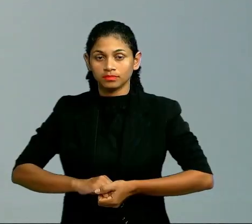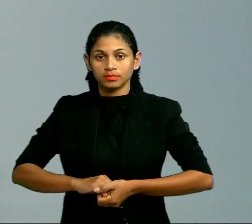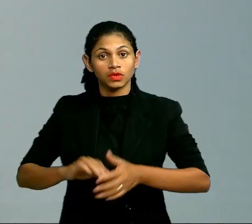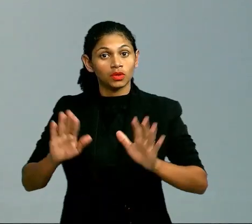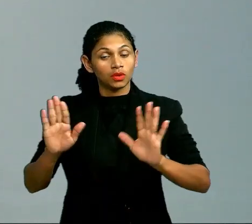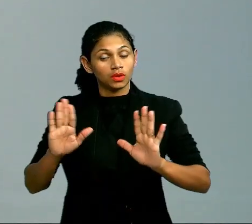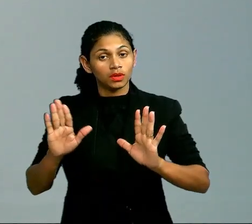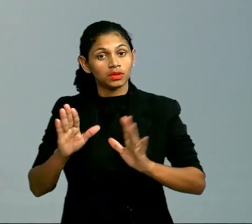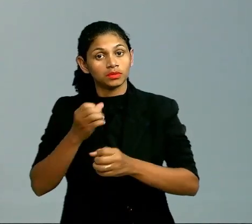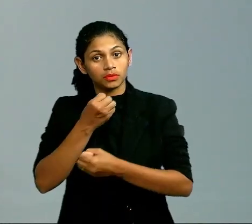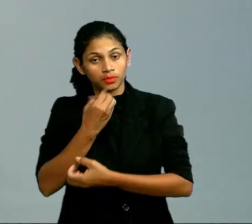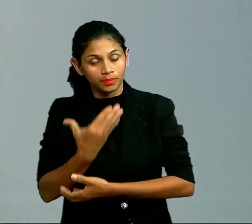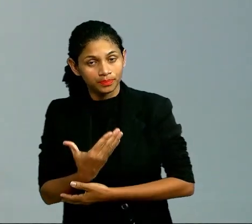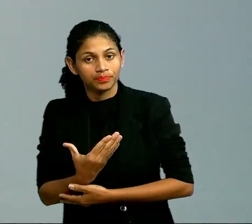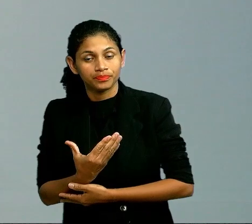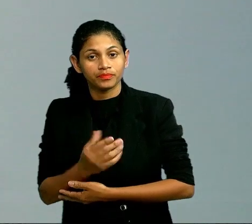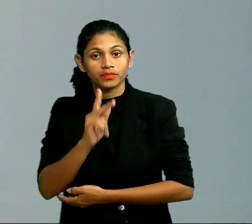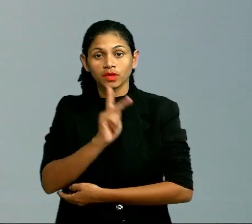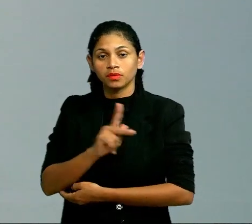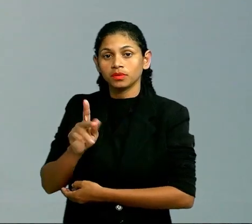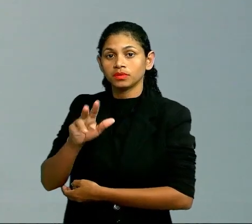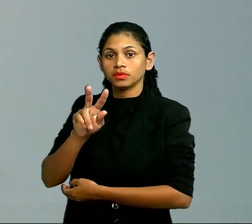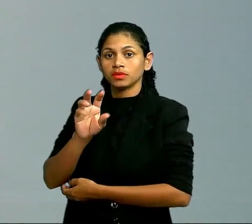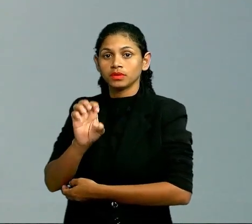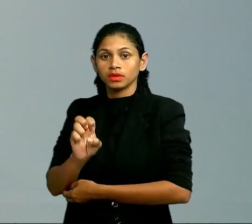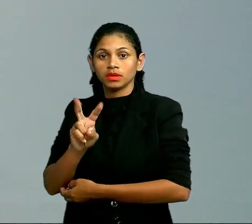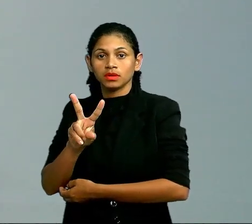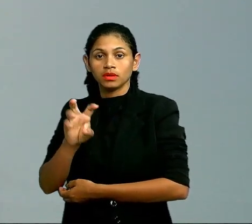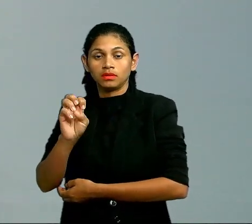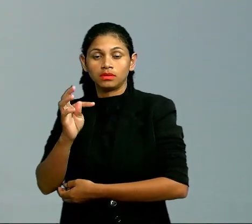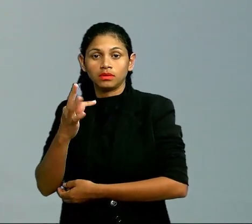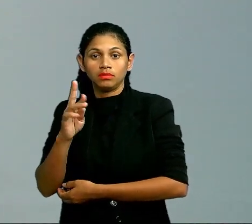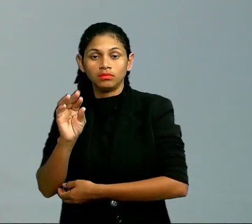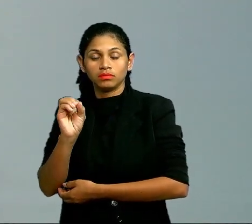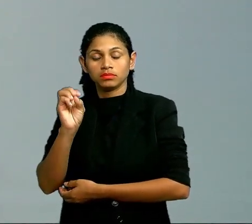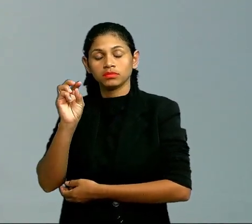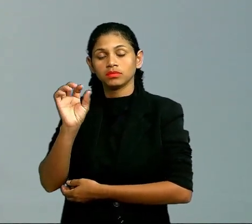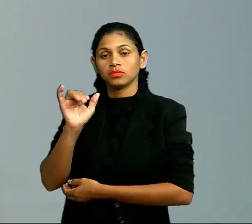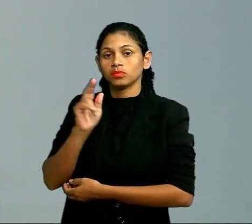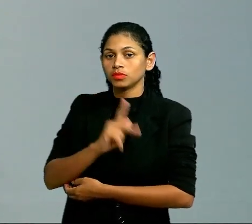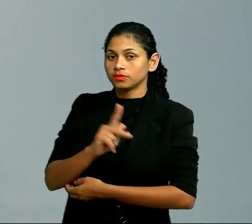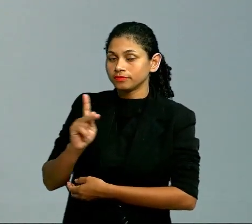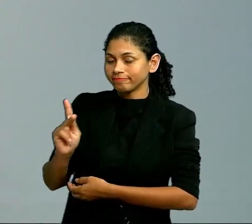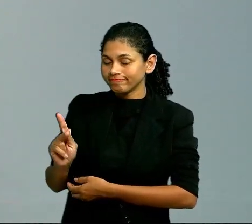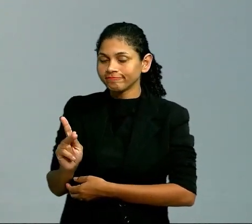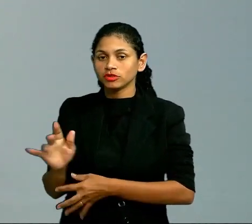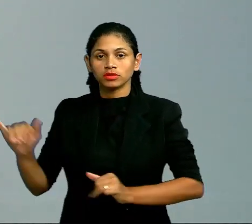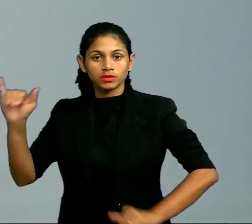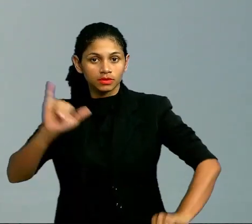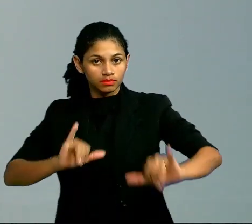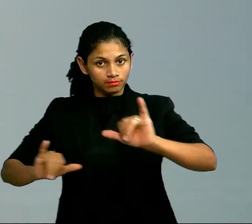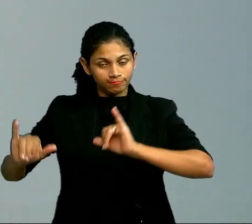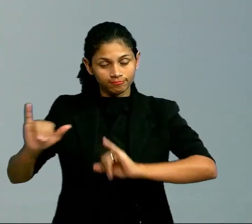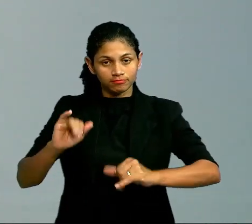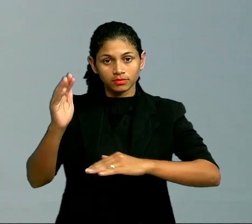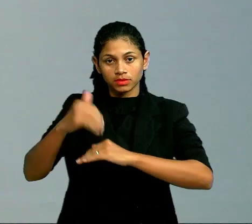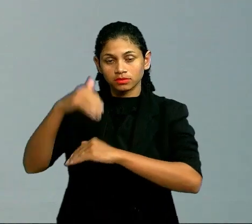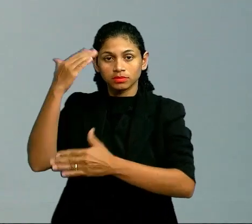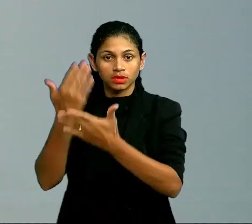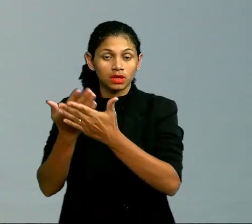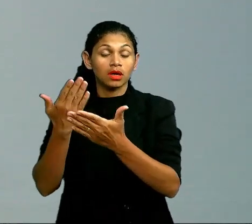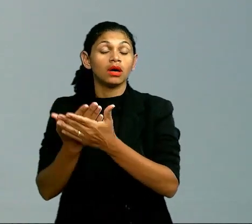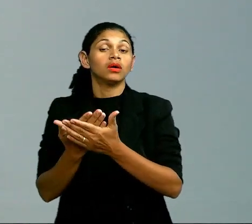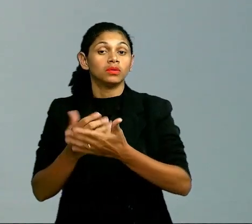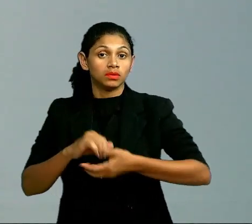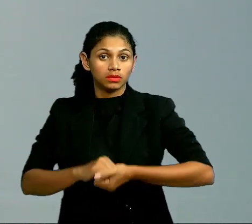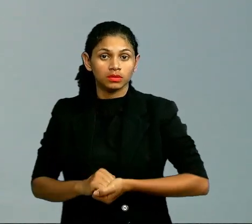Olá pessoal, tudo bem? Sou o professor Everton, professor de Química e hoje nós vamos para mais uma aula do nosso Praia Nem Legal. Bom, na